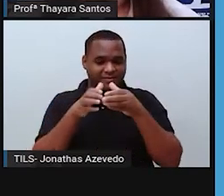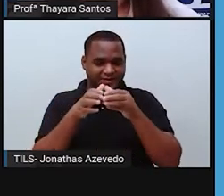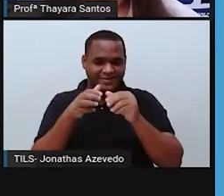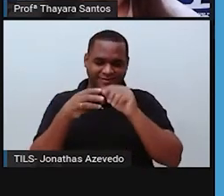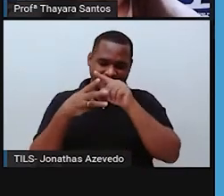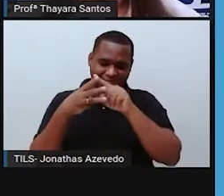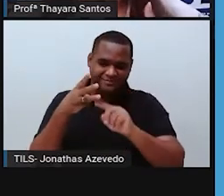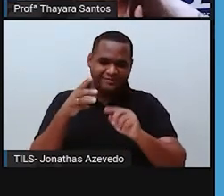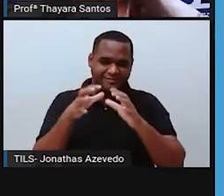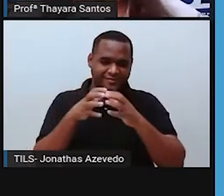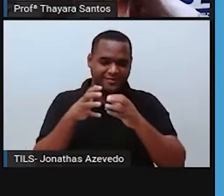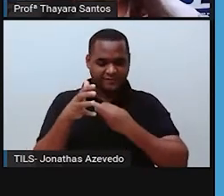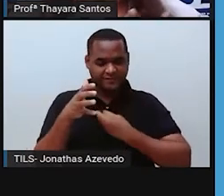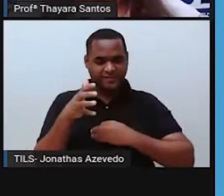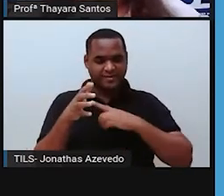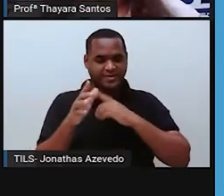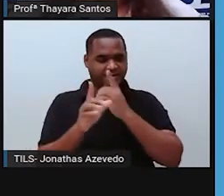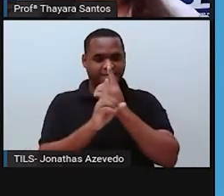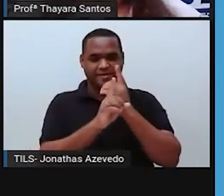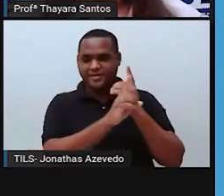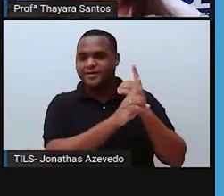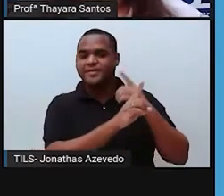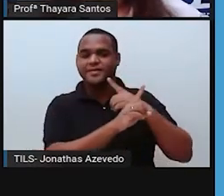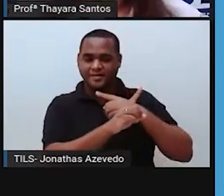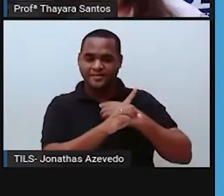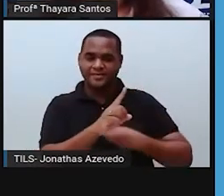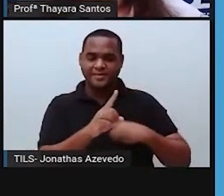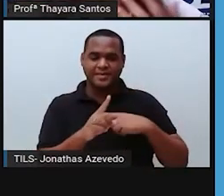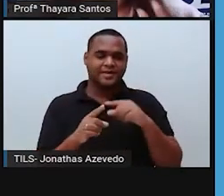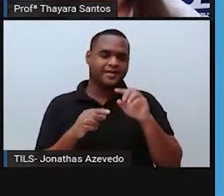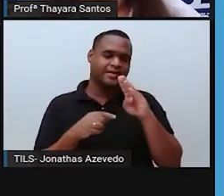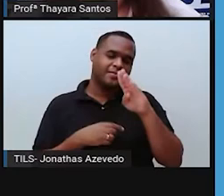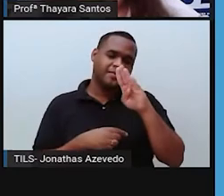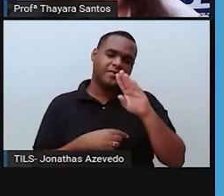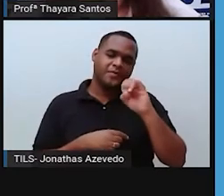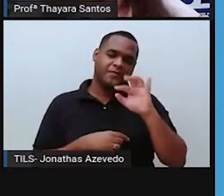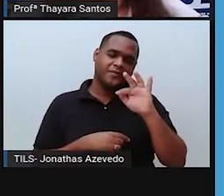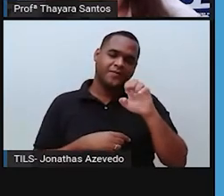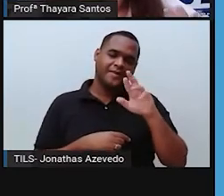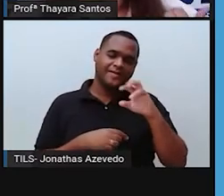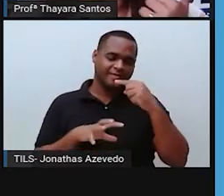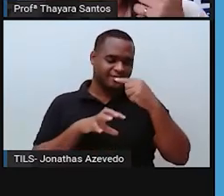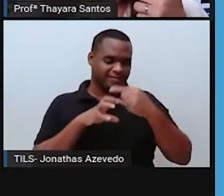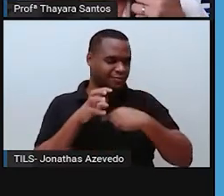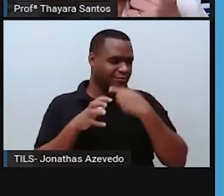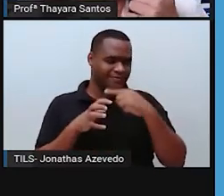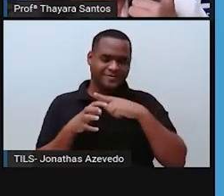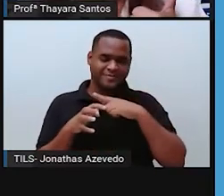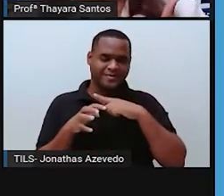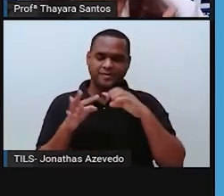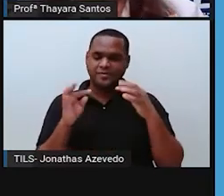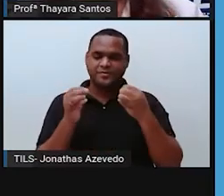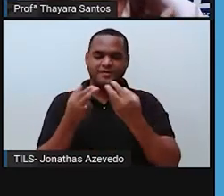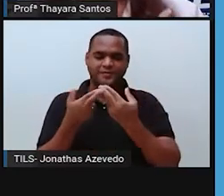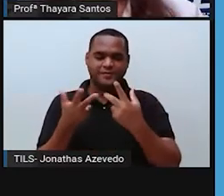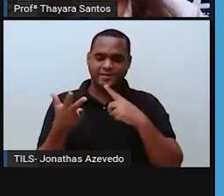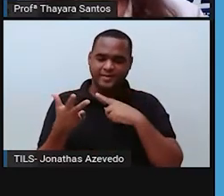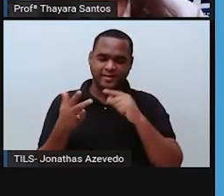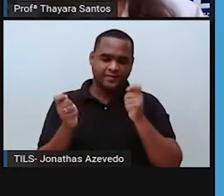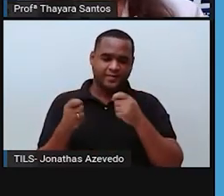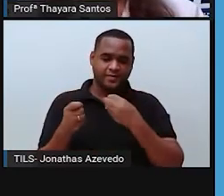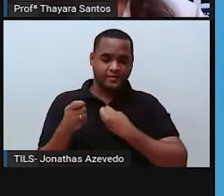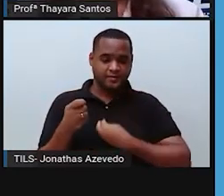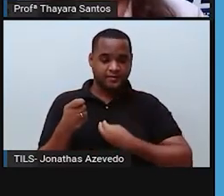todos os ambientes onde a gente encontra a vida na Terra. E a biosfera é o próprio planeta Terra. Porque a gente tem, no planeta Terra, seres